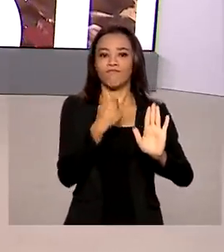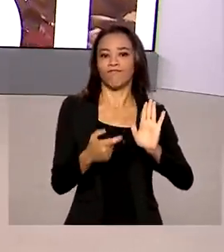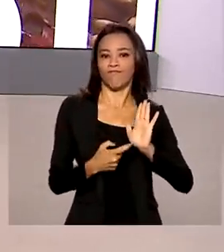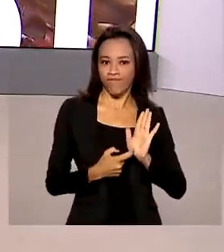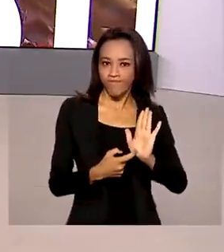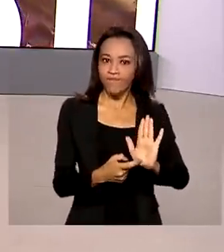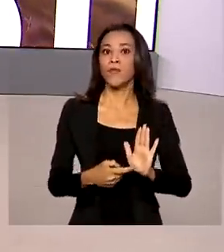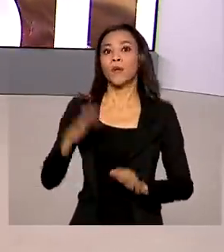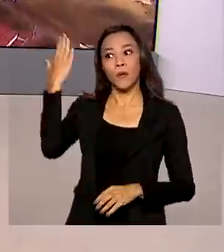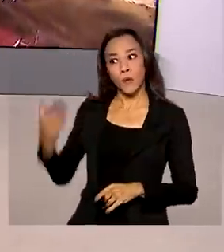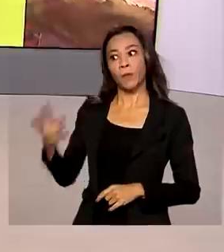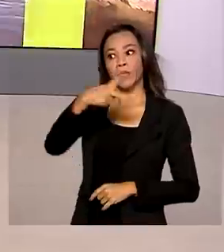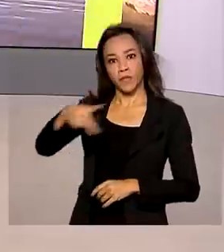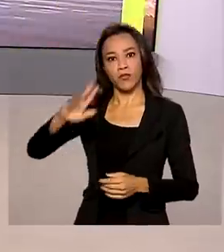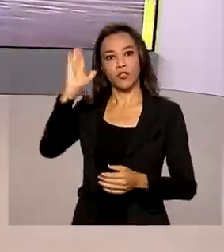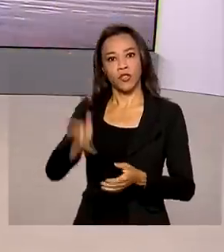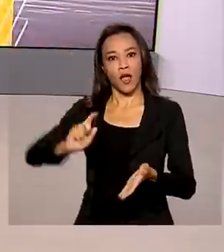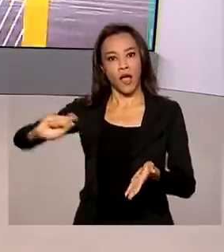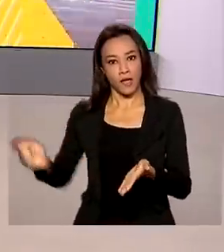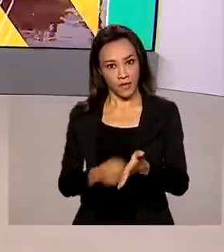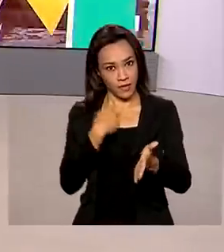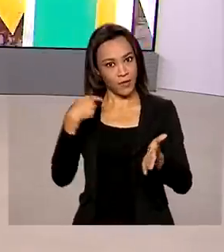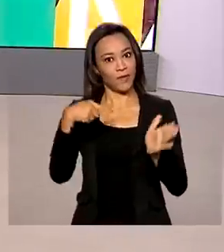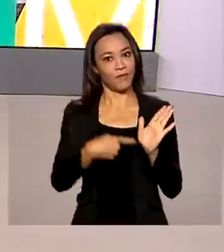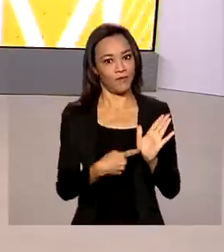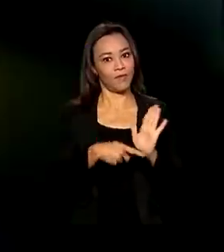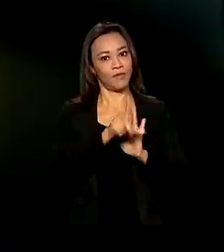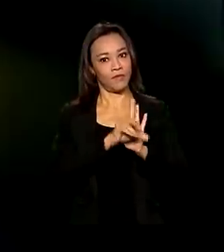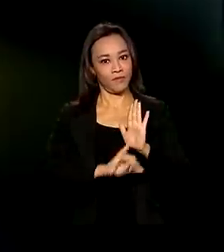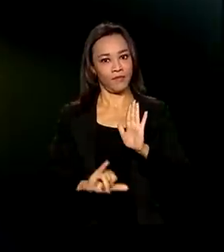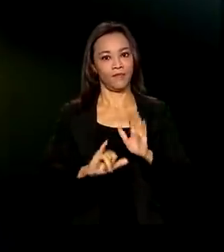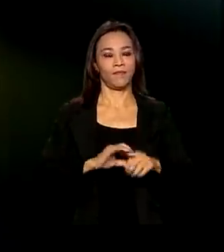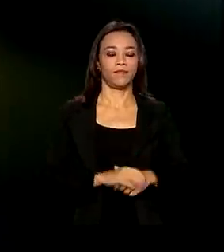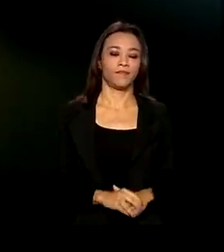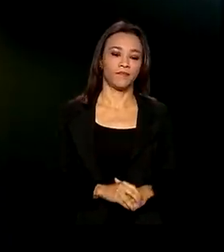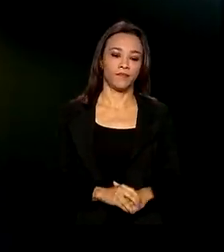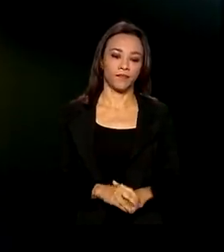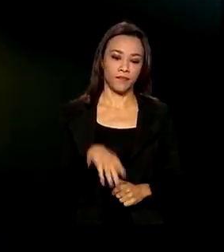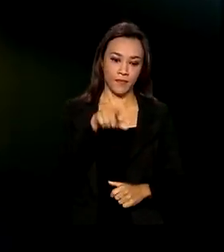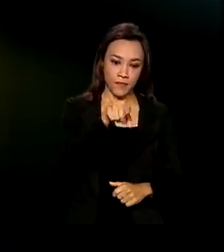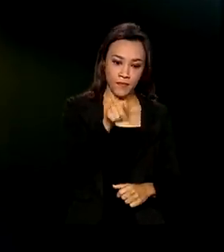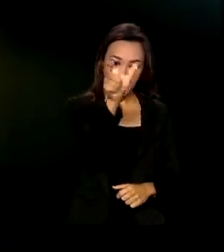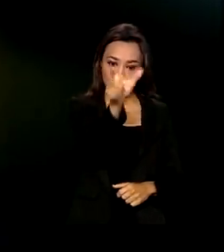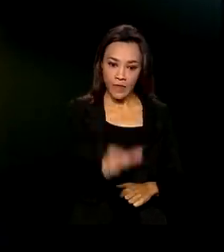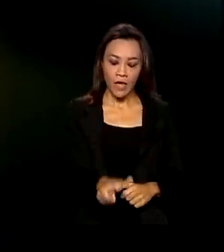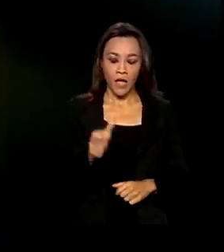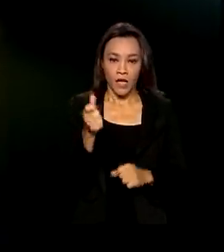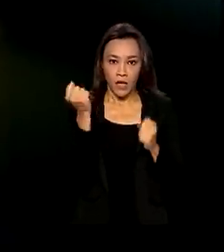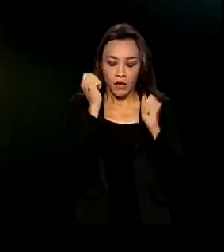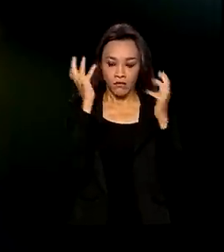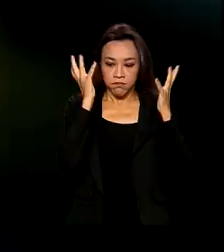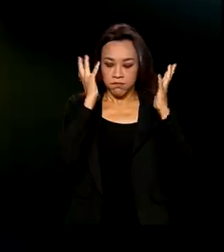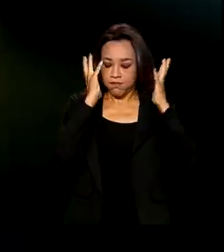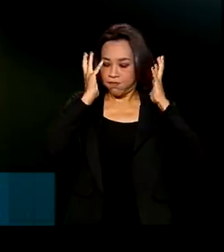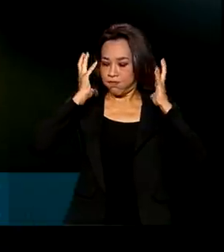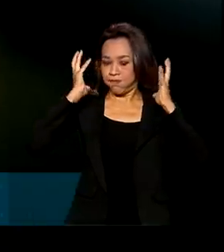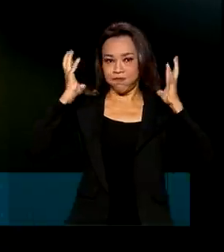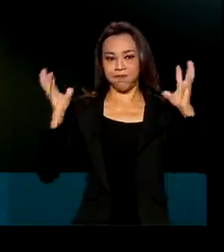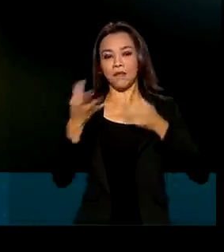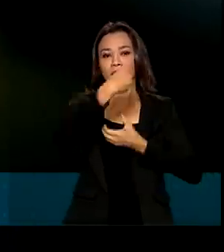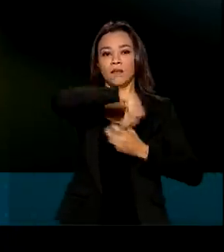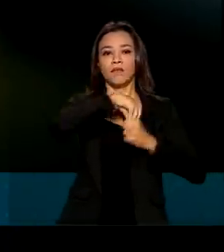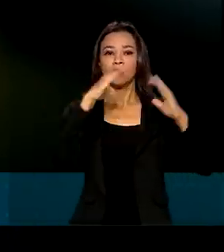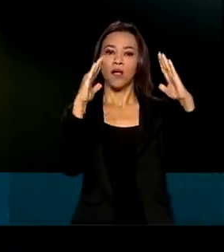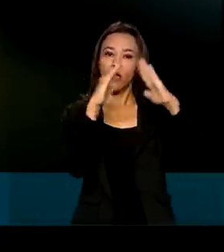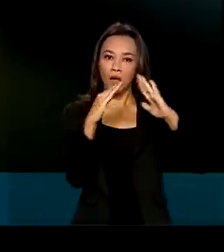sancionou a lei que institui o programa Sinal Vermelho. Dos momentos de terror vividos em casa com